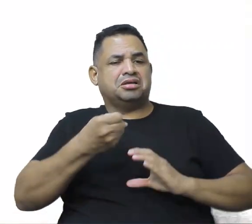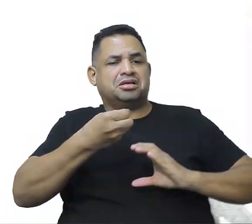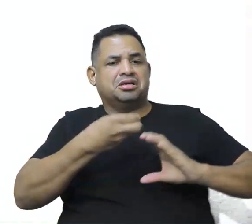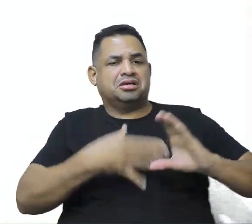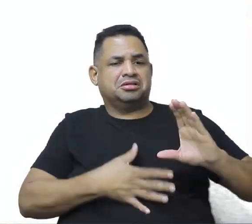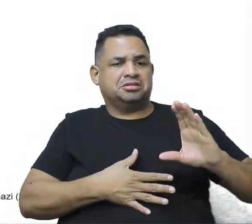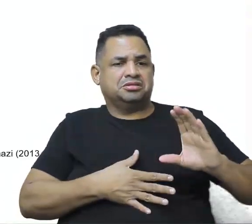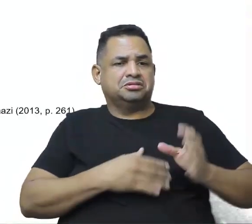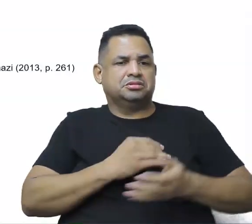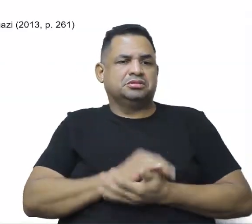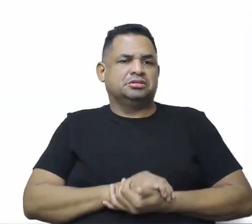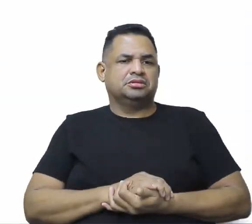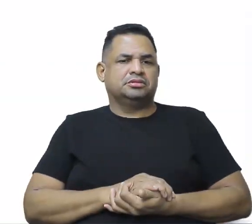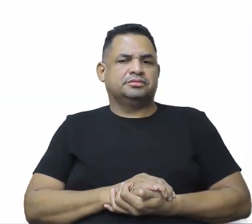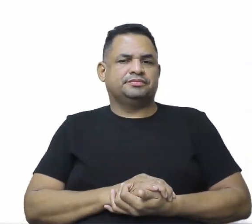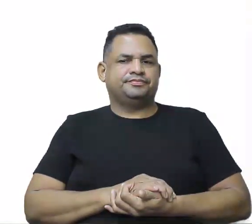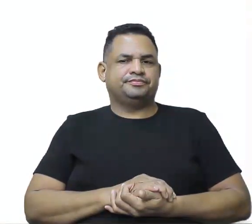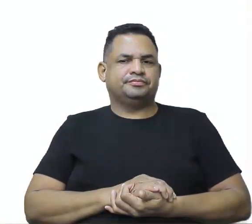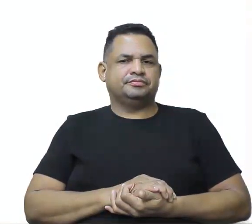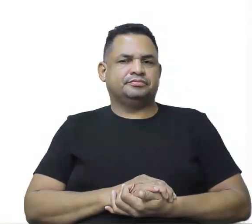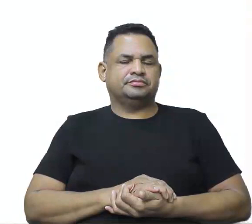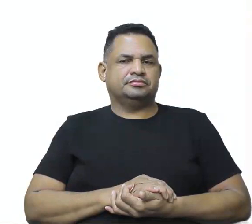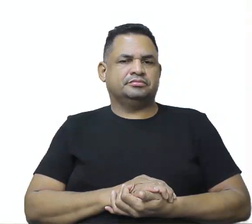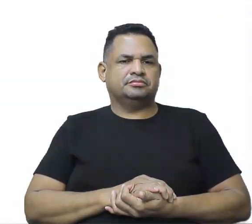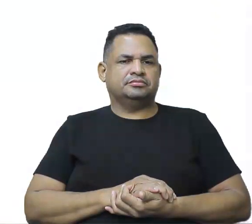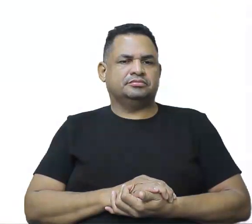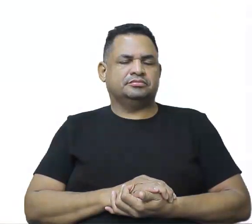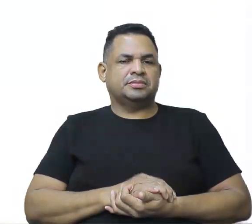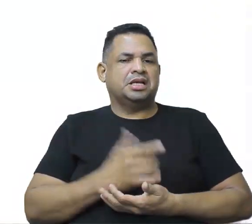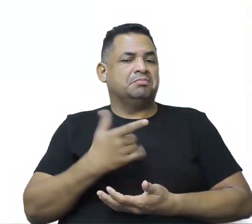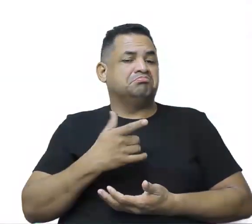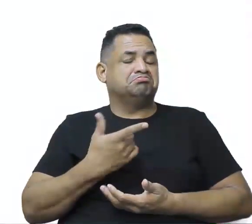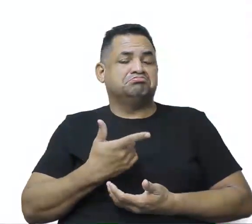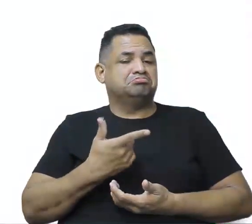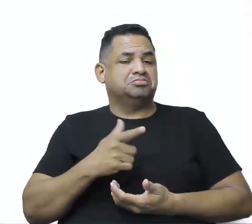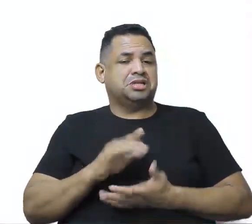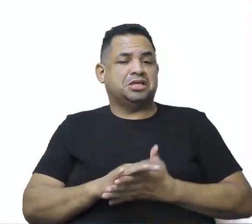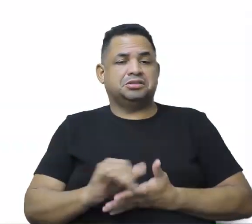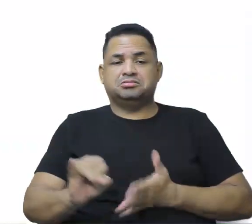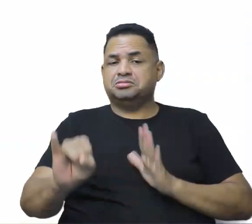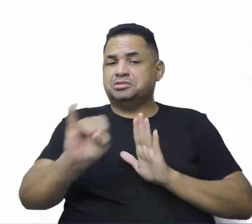figura aqui, né? É como se a gente não tivesse nem identidade, né?